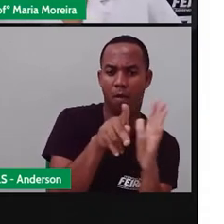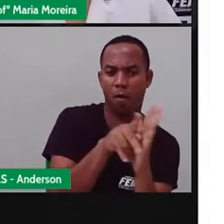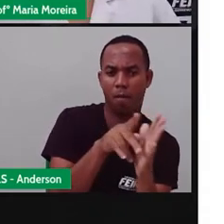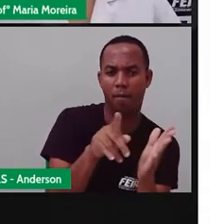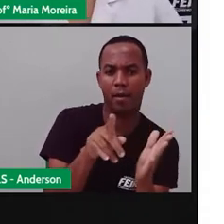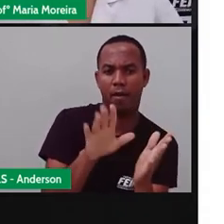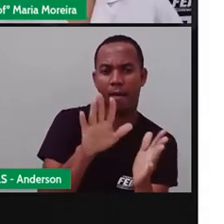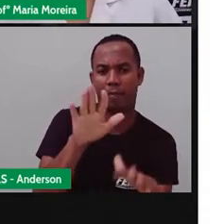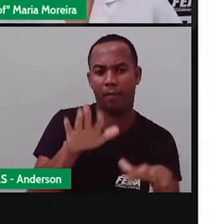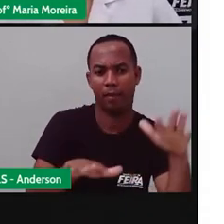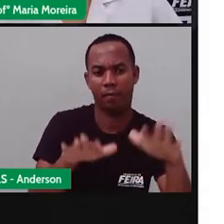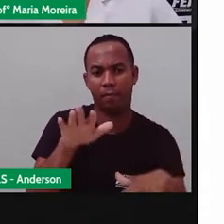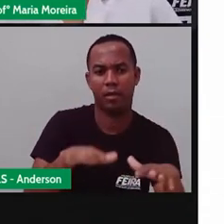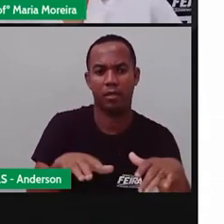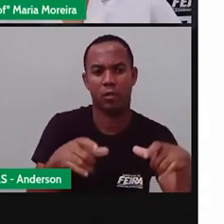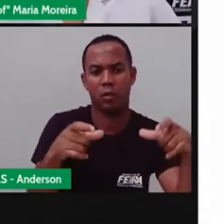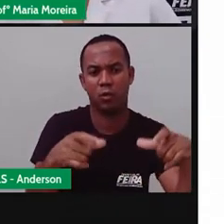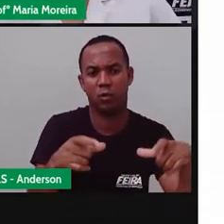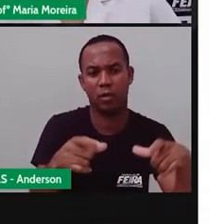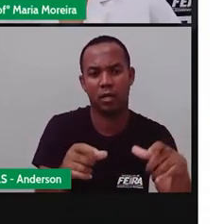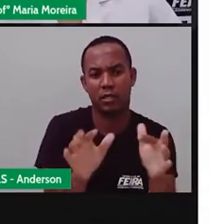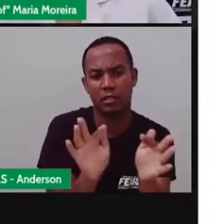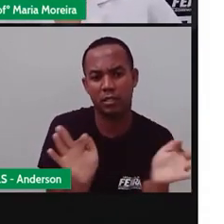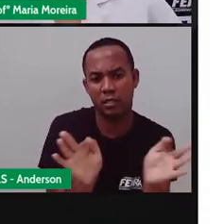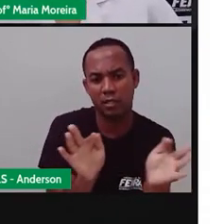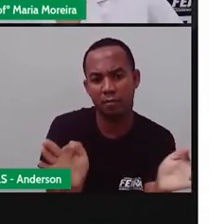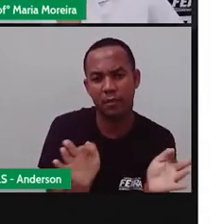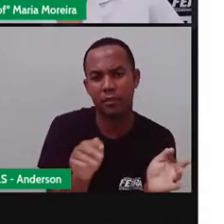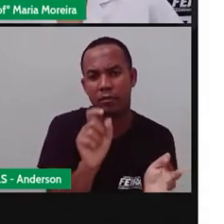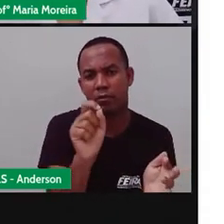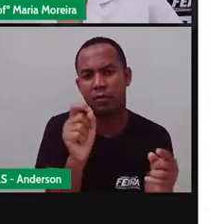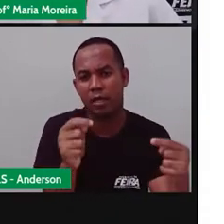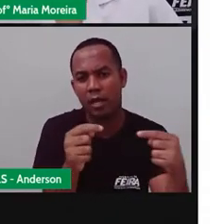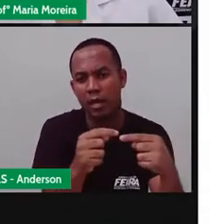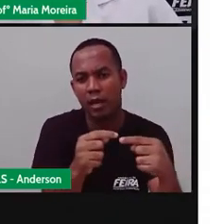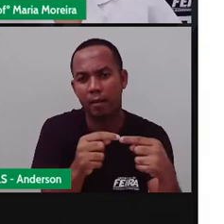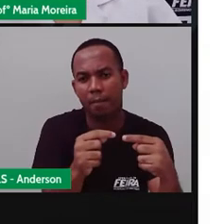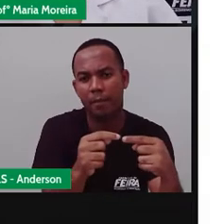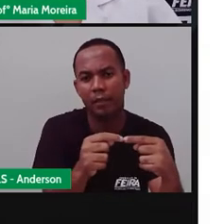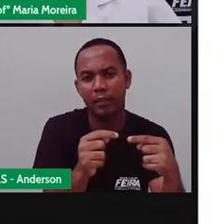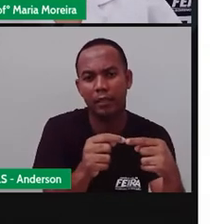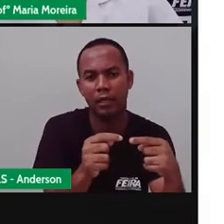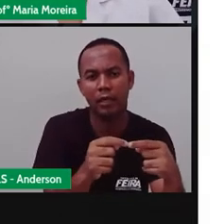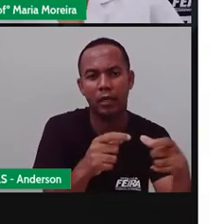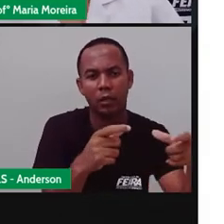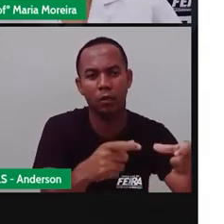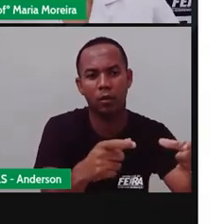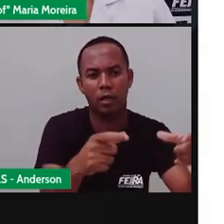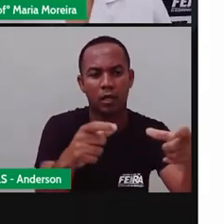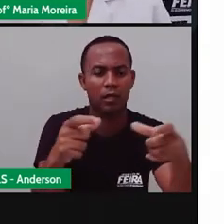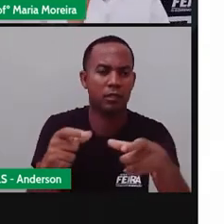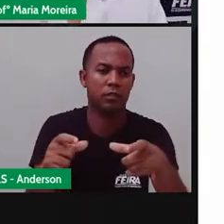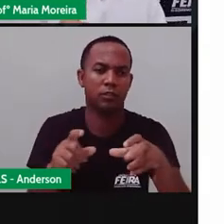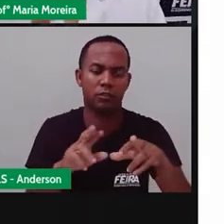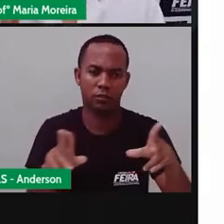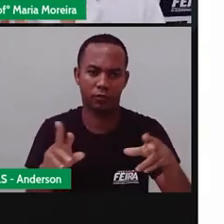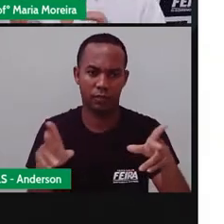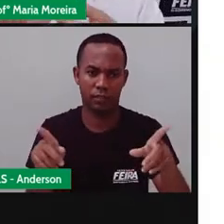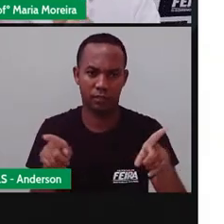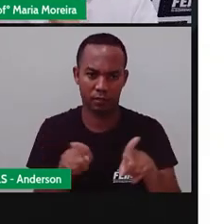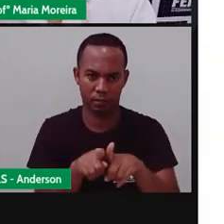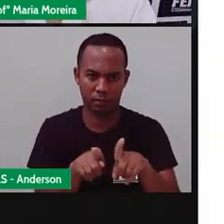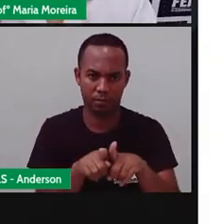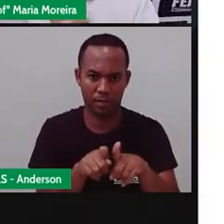regiões mais periféricas, né? Assemelham-se, né? Quanto à sua composição. Então, assim, as